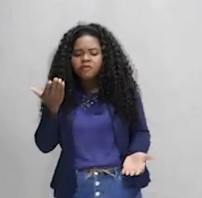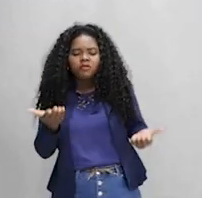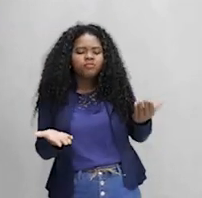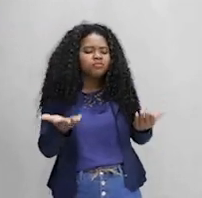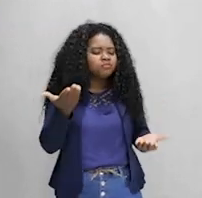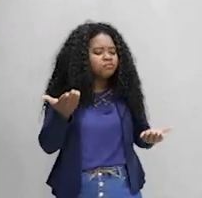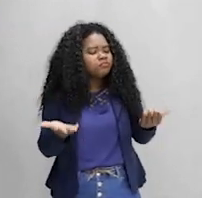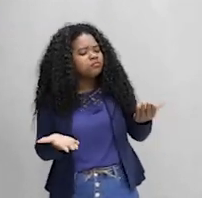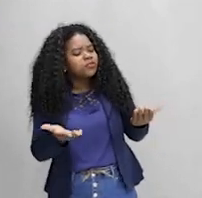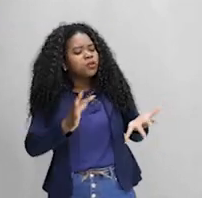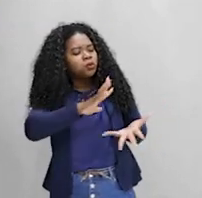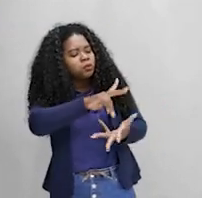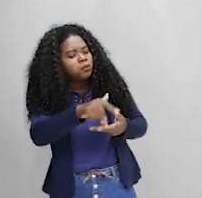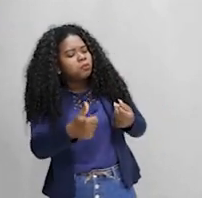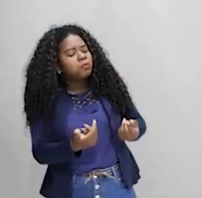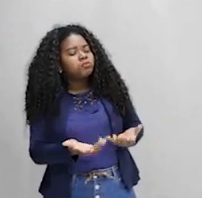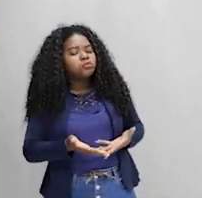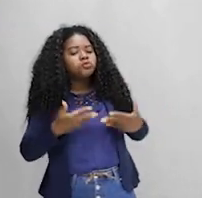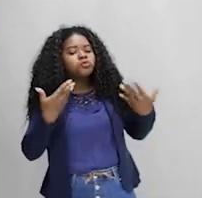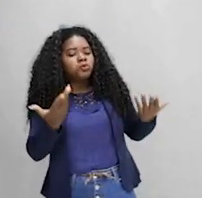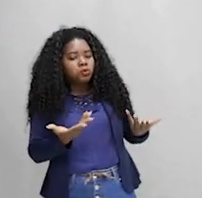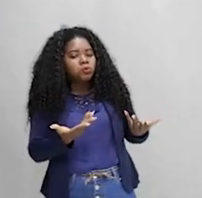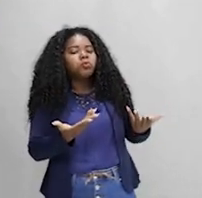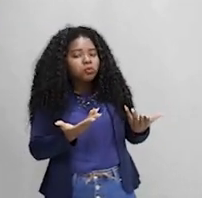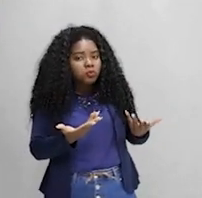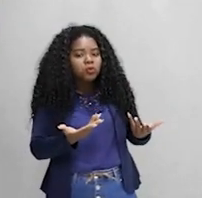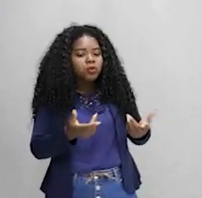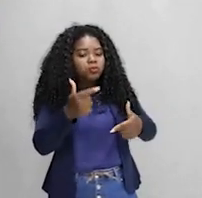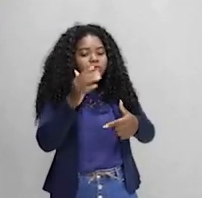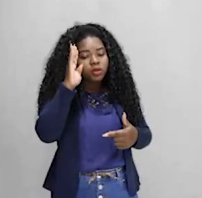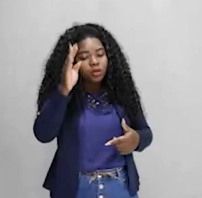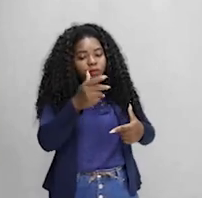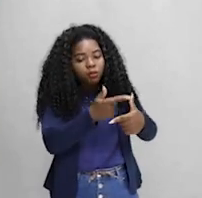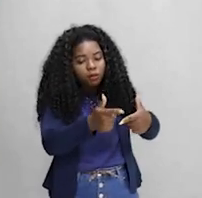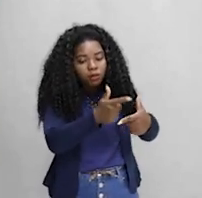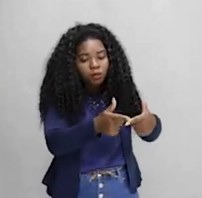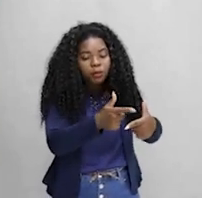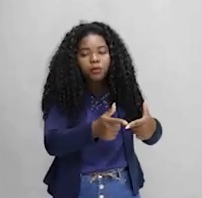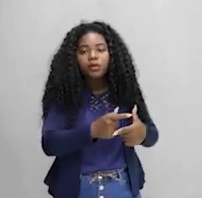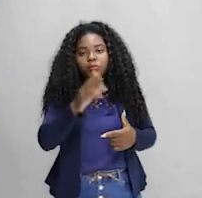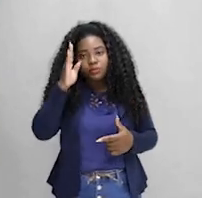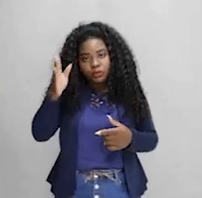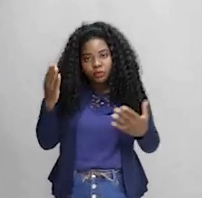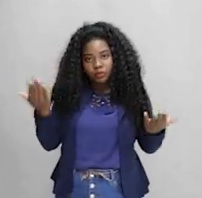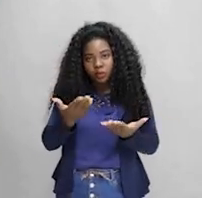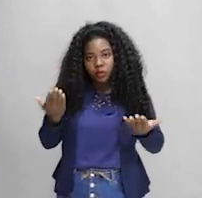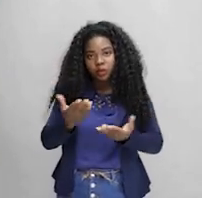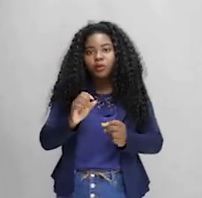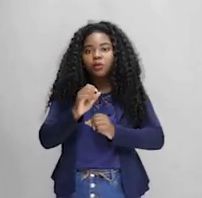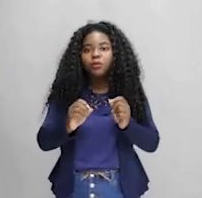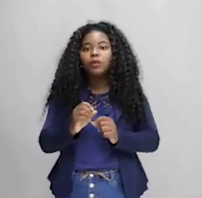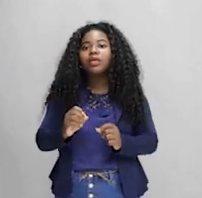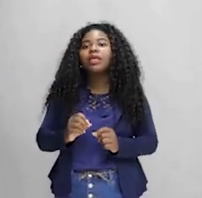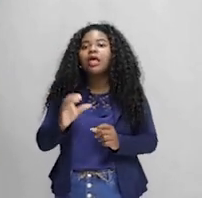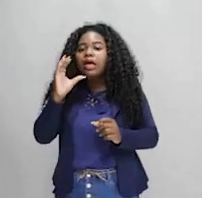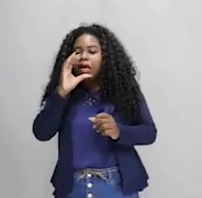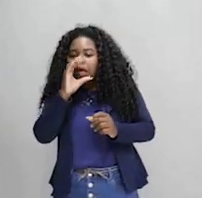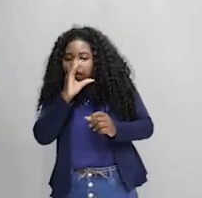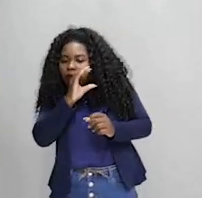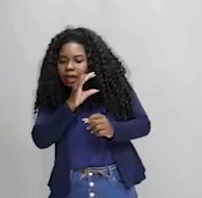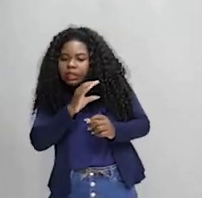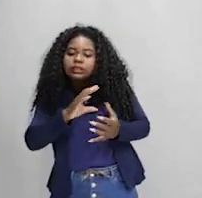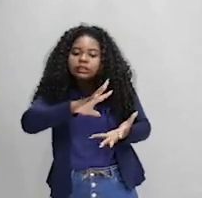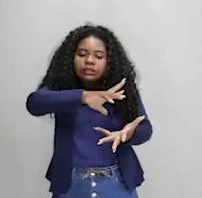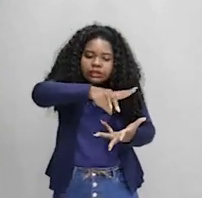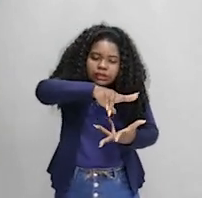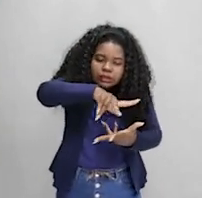relatórios para o mundo acerca, principalmente, das problemáticas ambientais. E a principal delas hoje é o aquecimento global. Então,